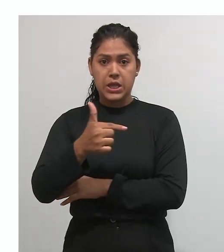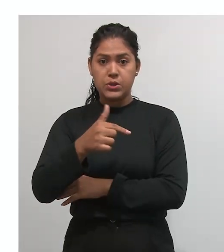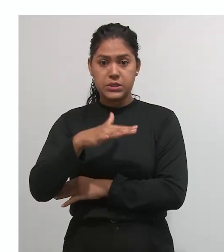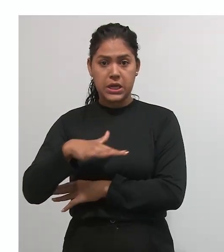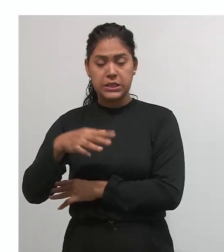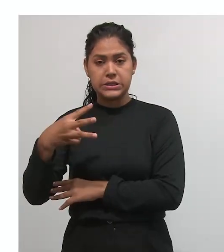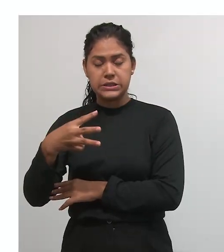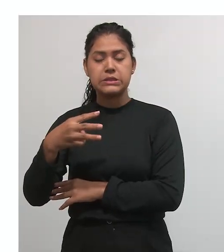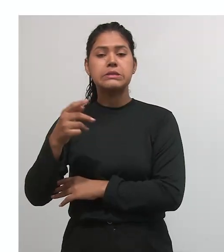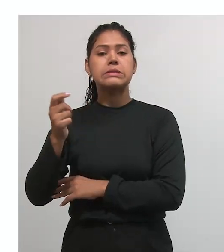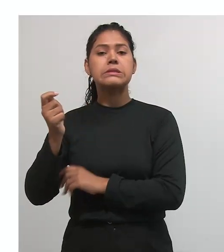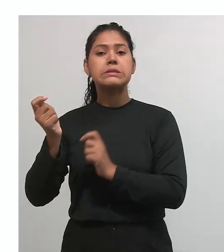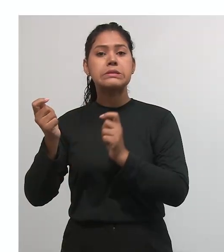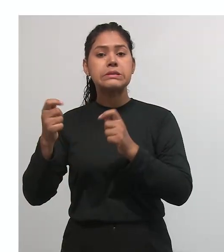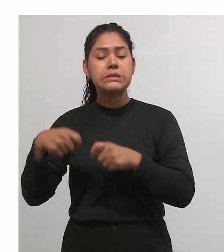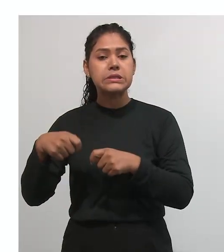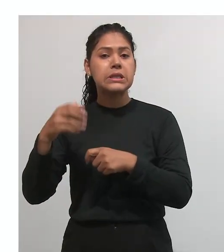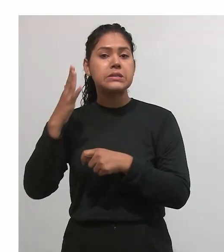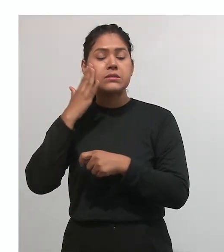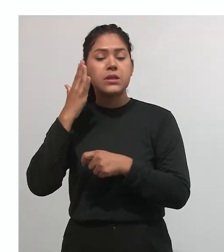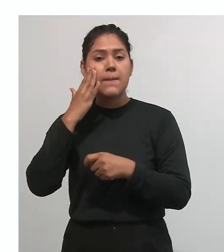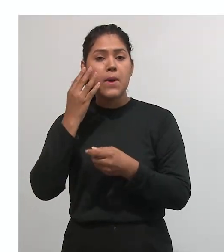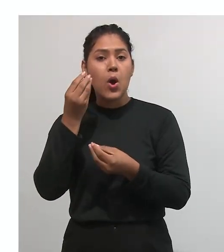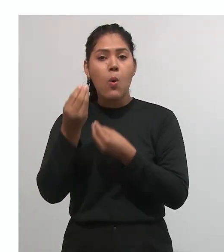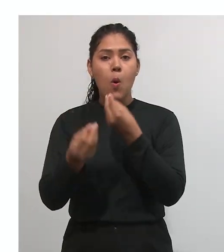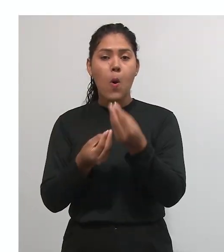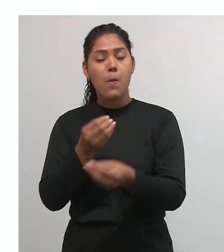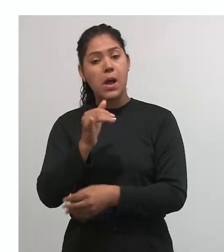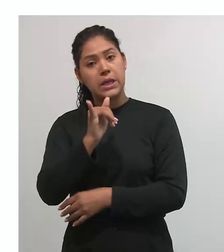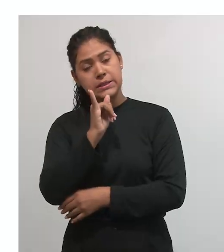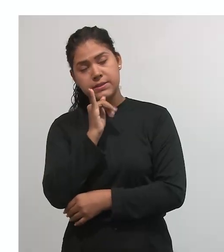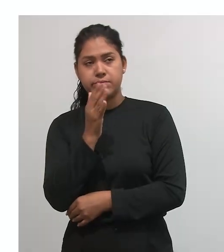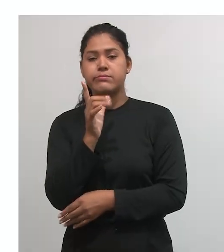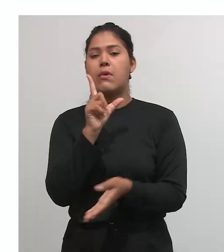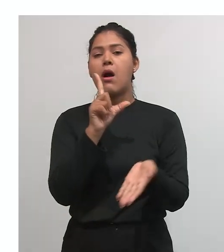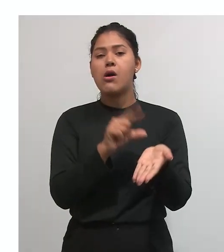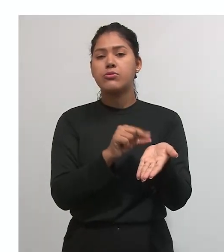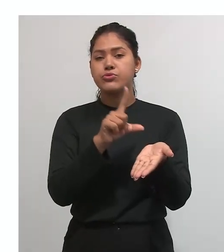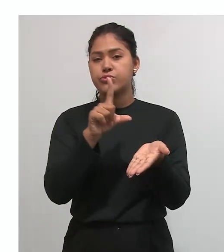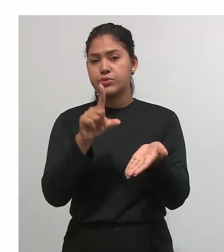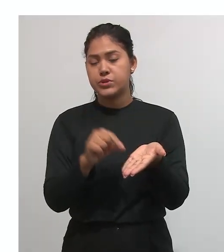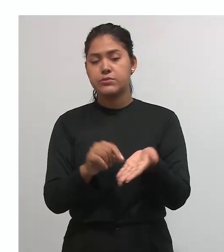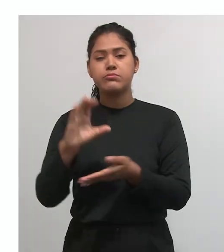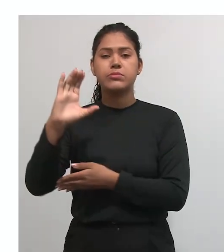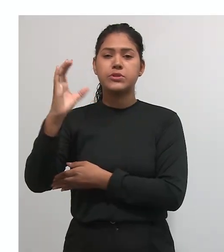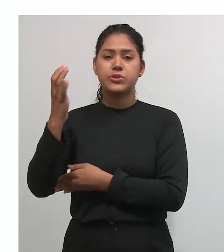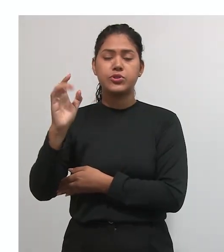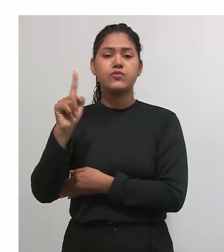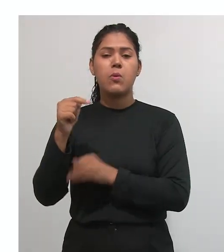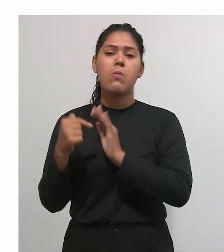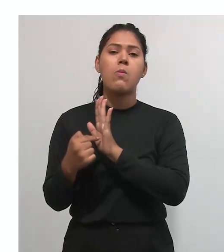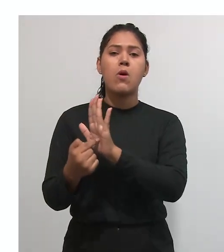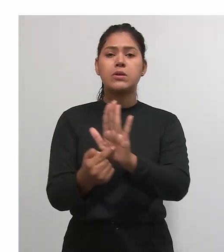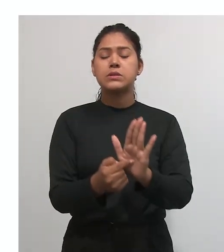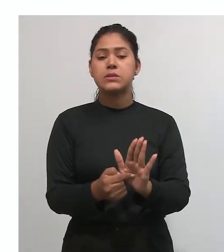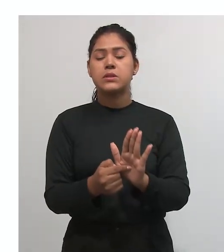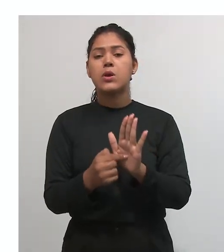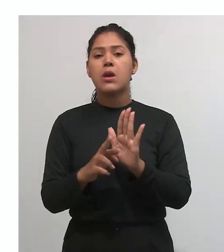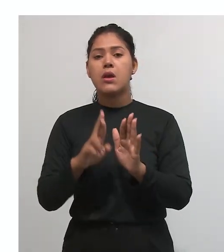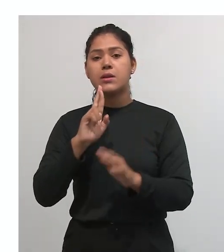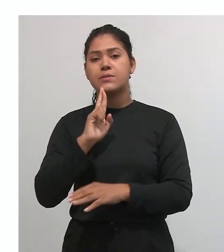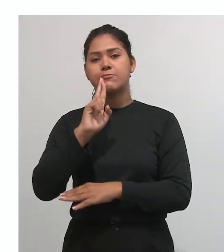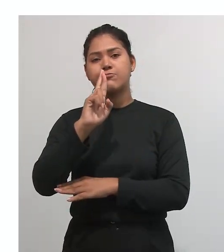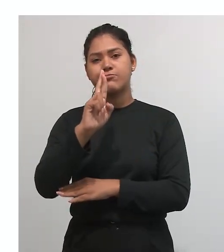explorados e discutidos. Por exemplo, os artigos científicos são frequentemente usados para apresentar resultados